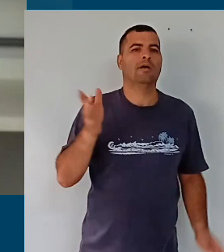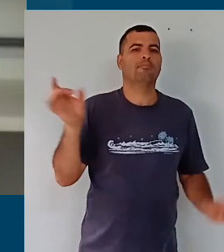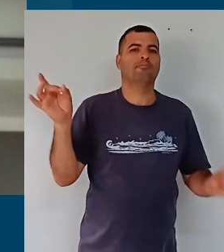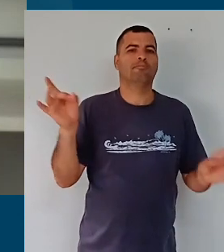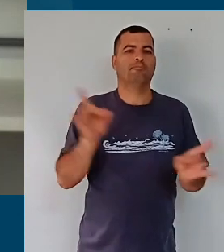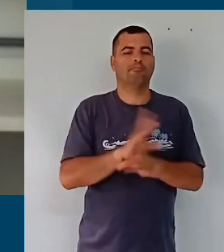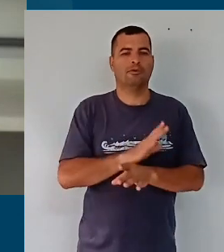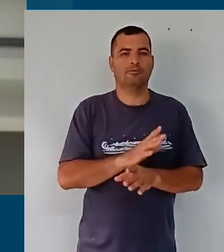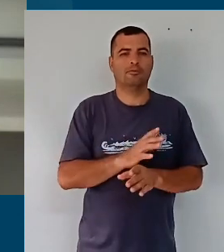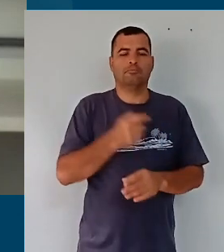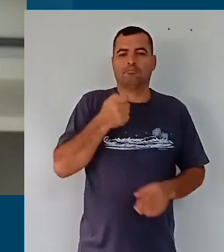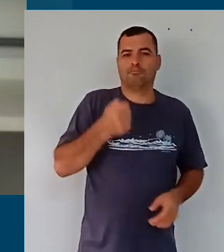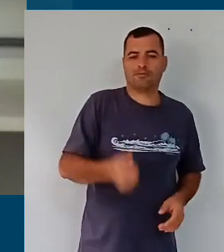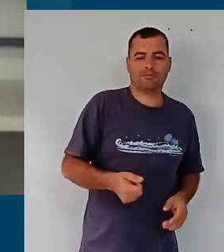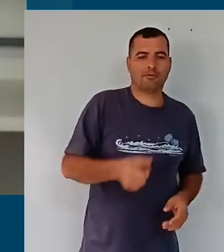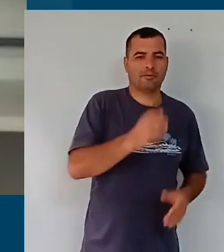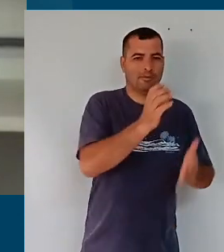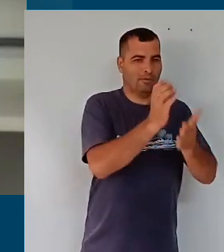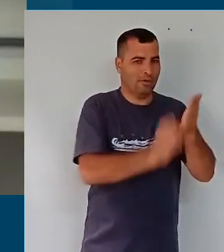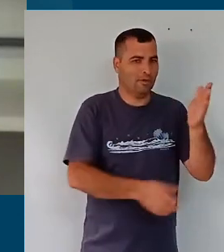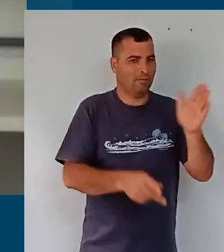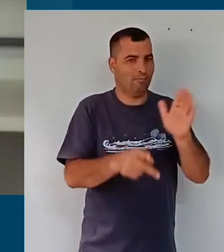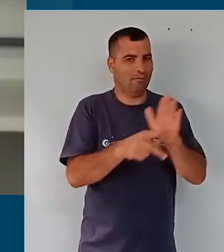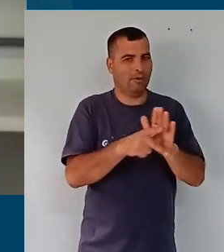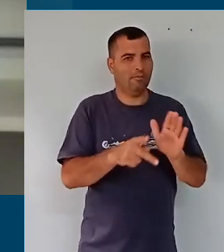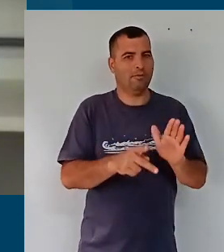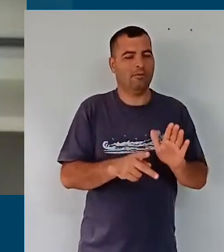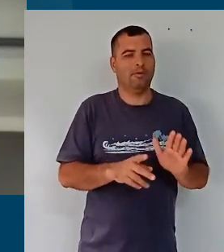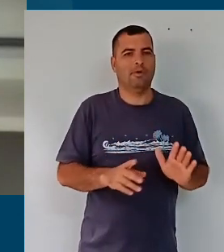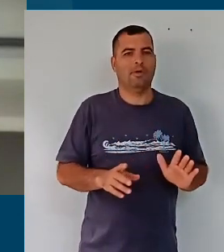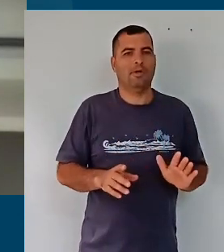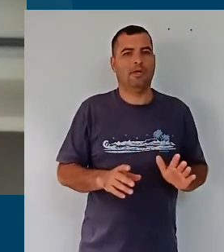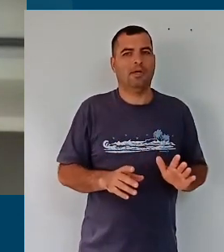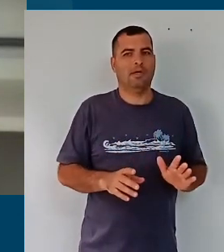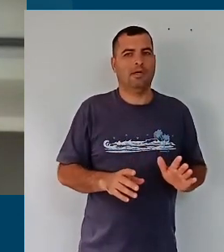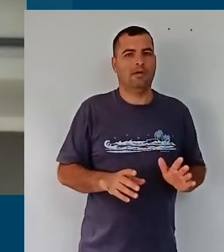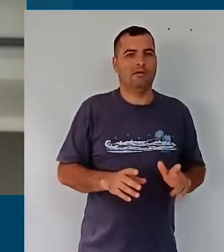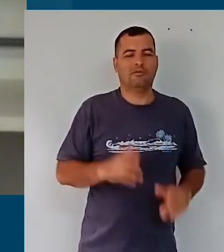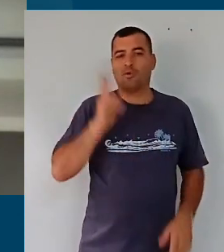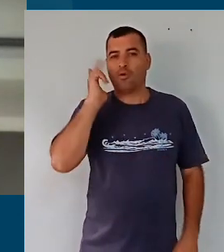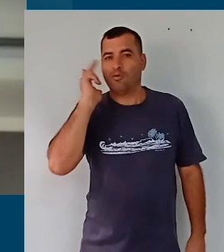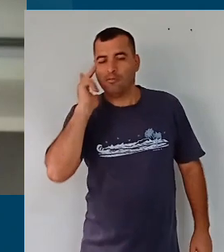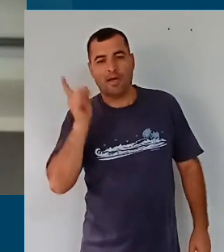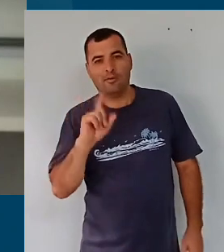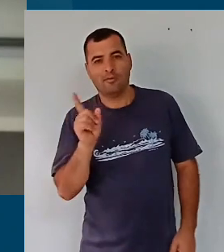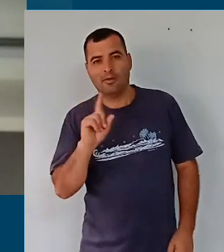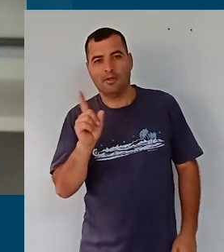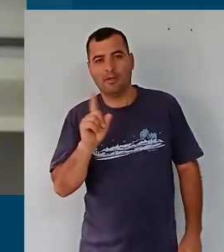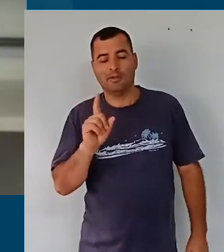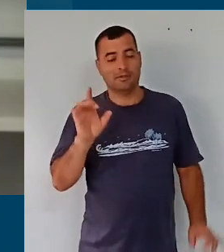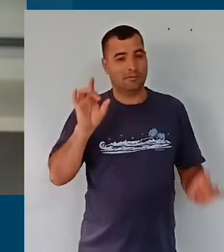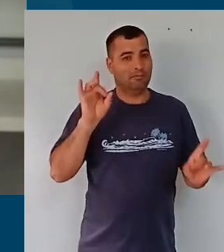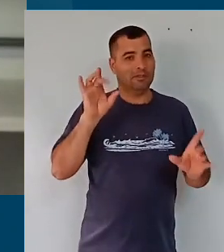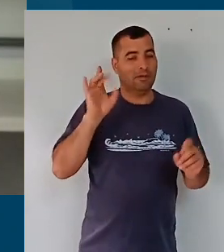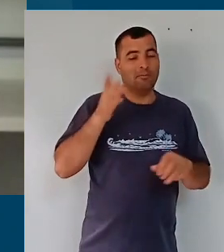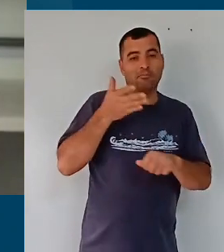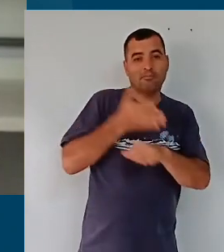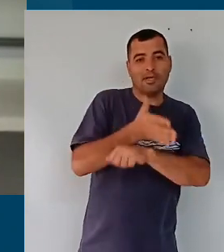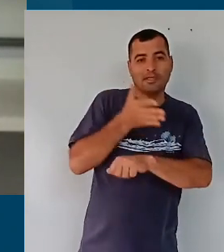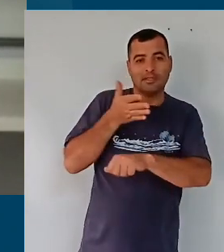resolve fazer o seu currículo próprio, mas não de uma forma comum, fazer isso de uma maneira